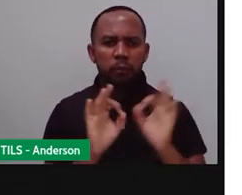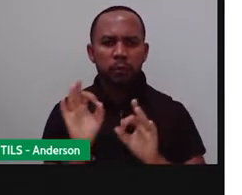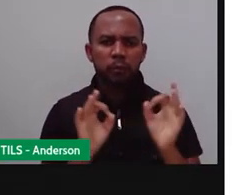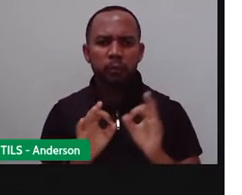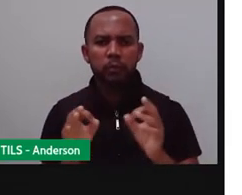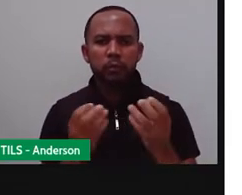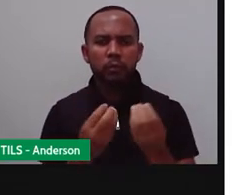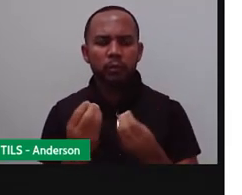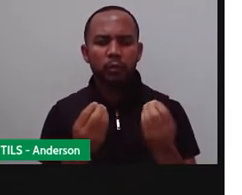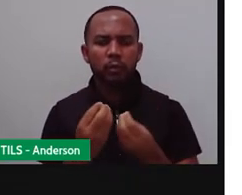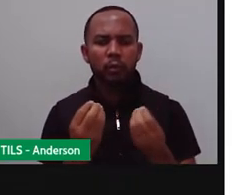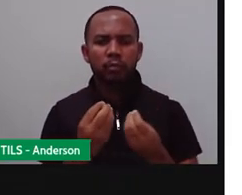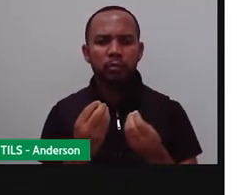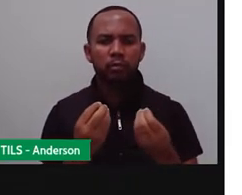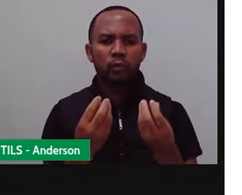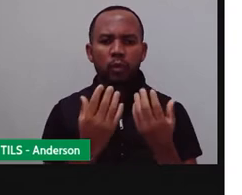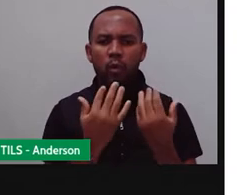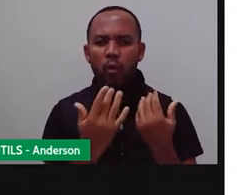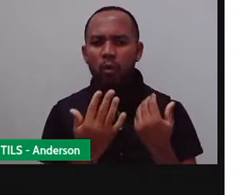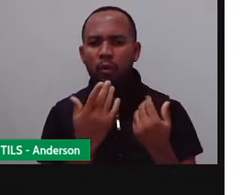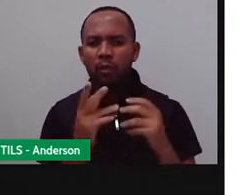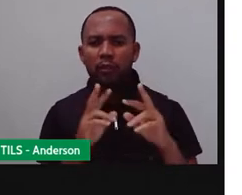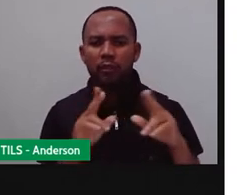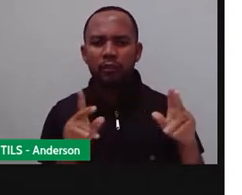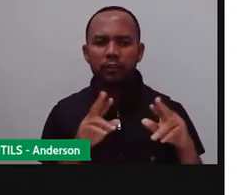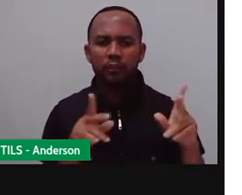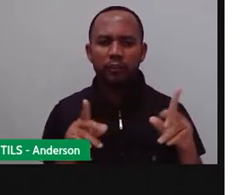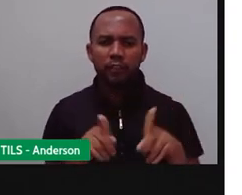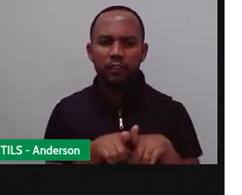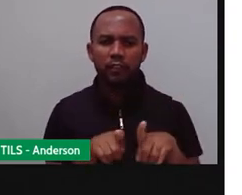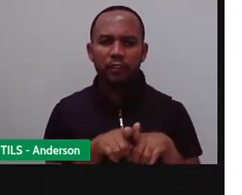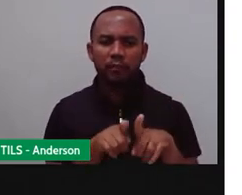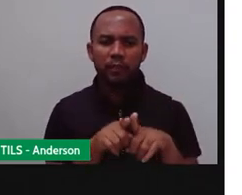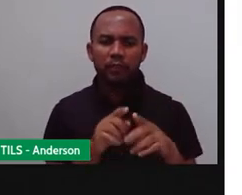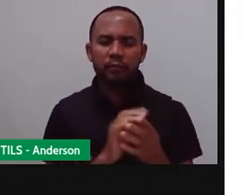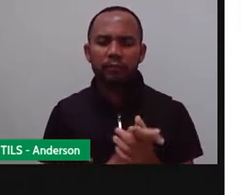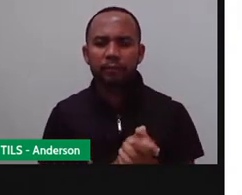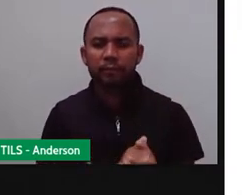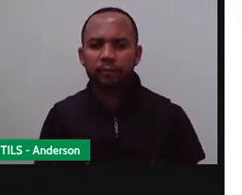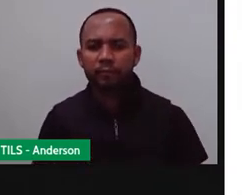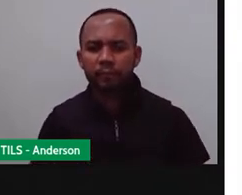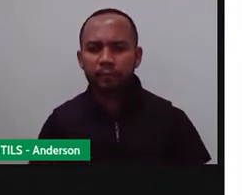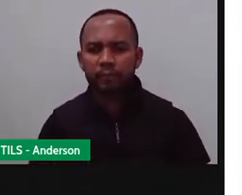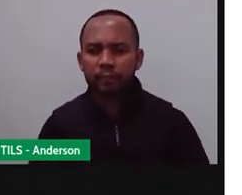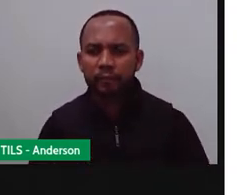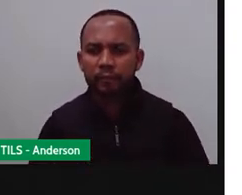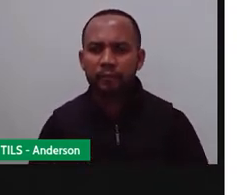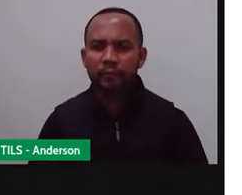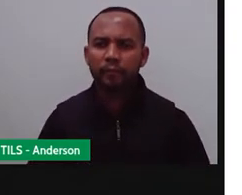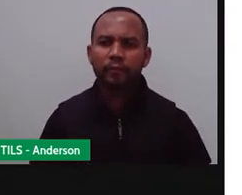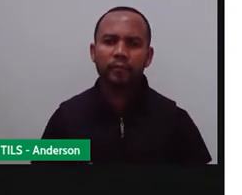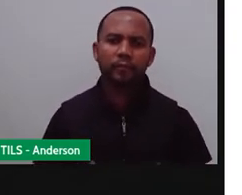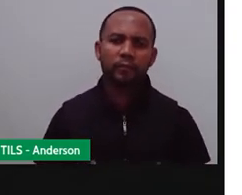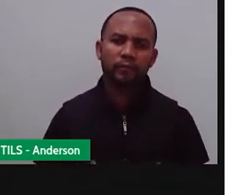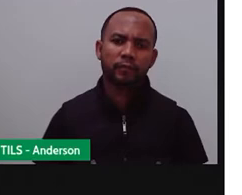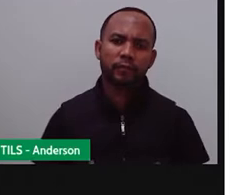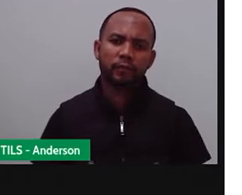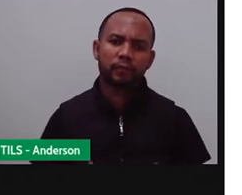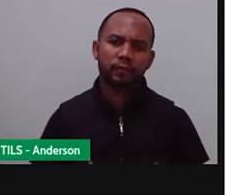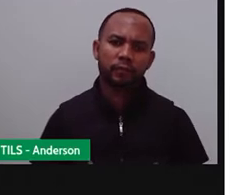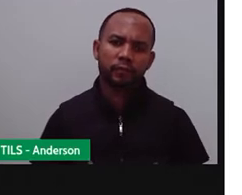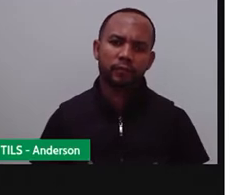apropia desse jogo de cores tão fortes, né? Para chamar atenção aí dentro das suas produções.